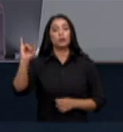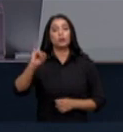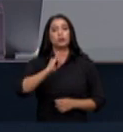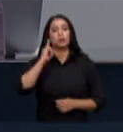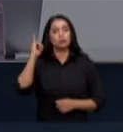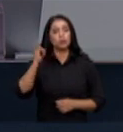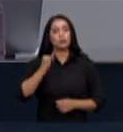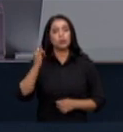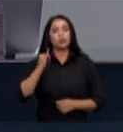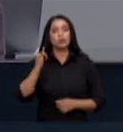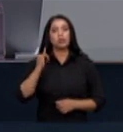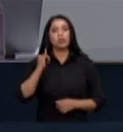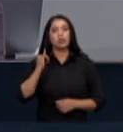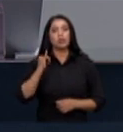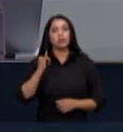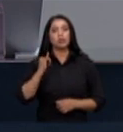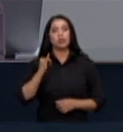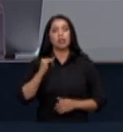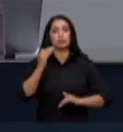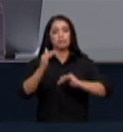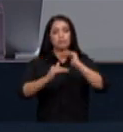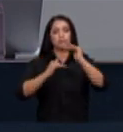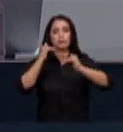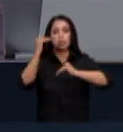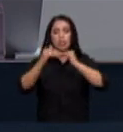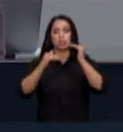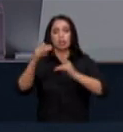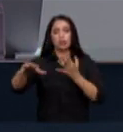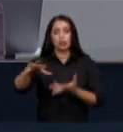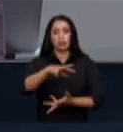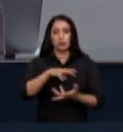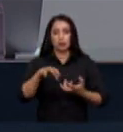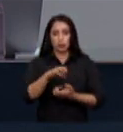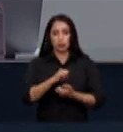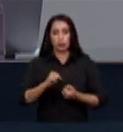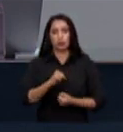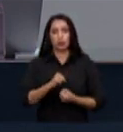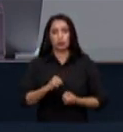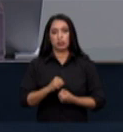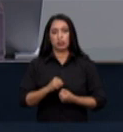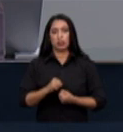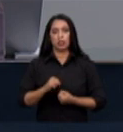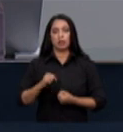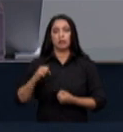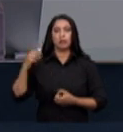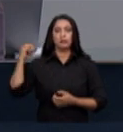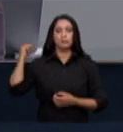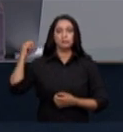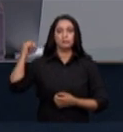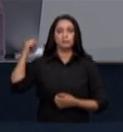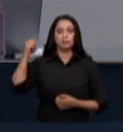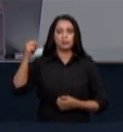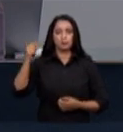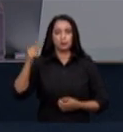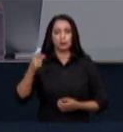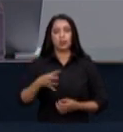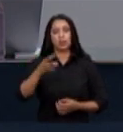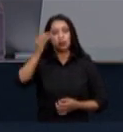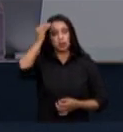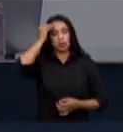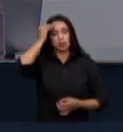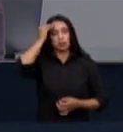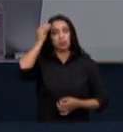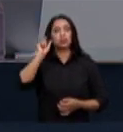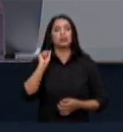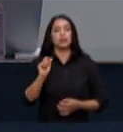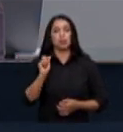continua a ser o de desenvolvimento sustentável de longa data entendido como aquele que